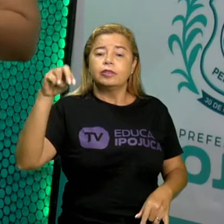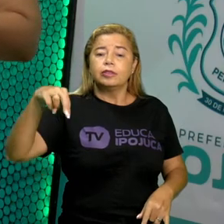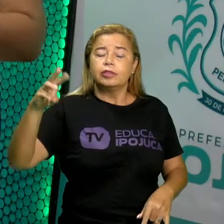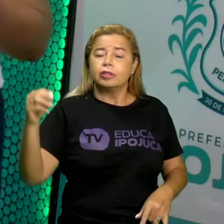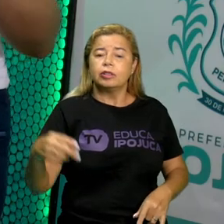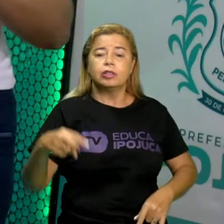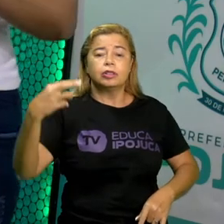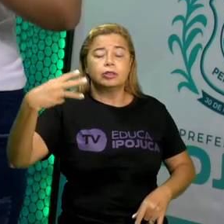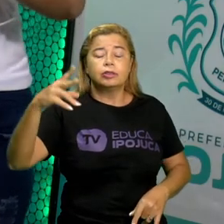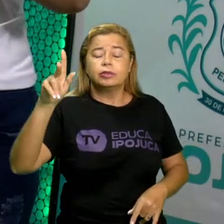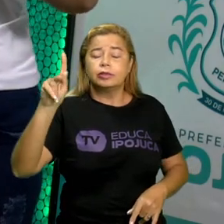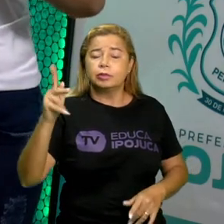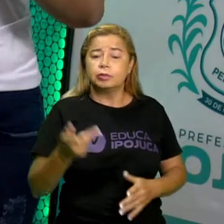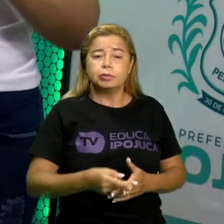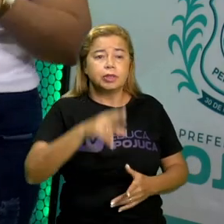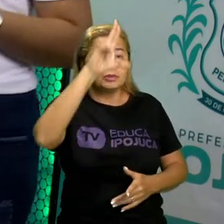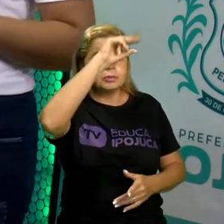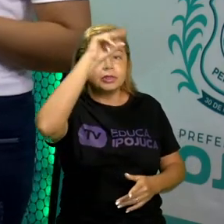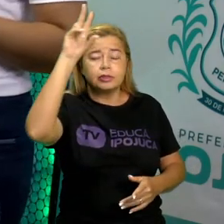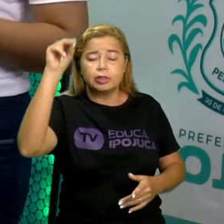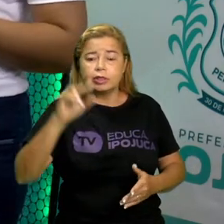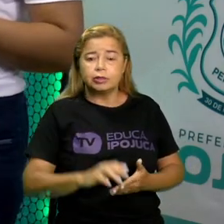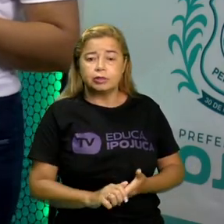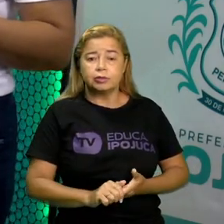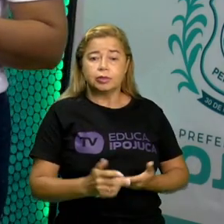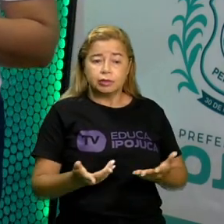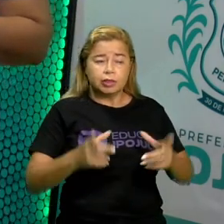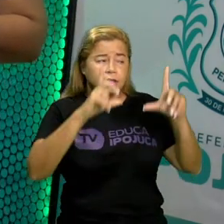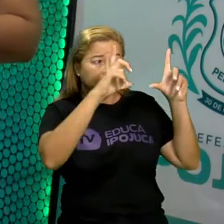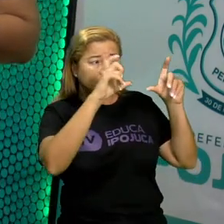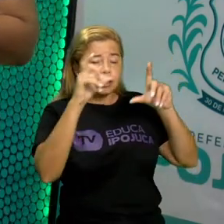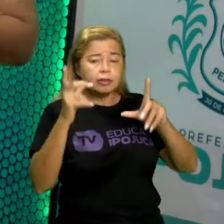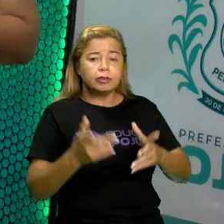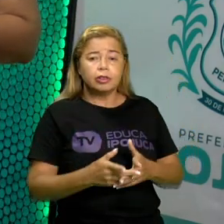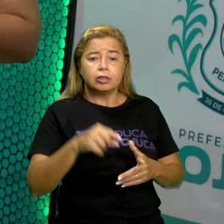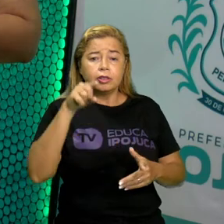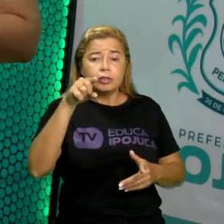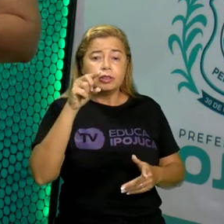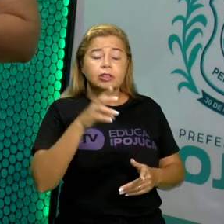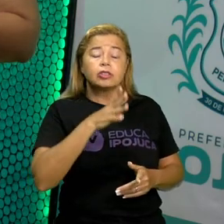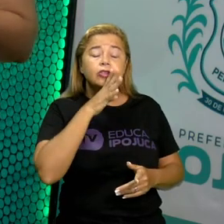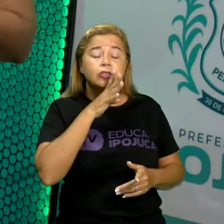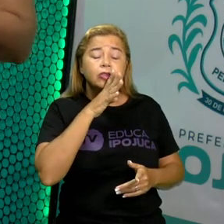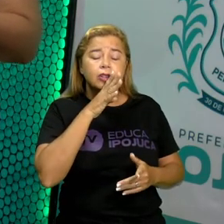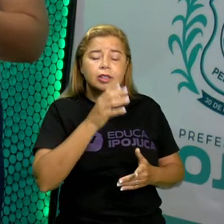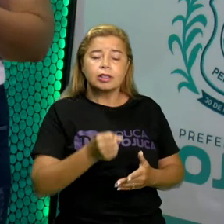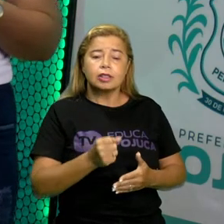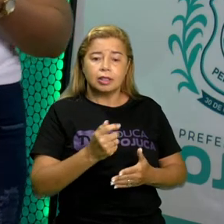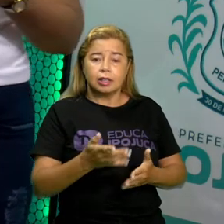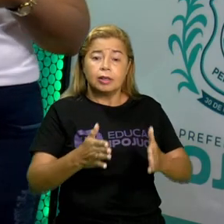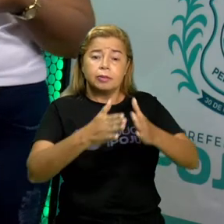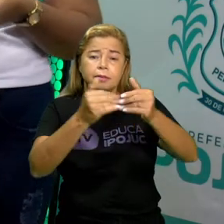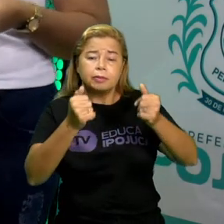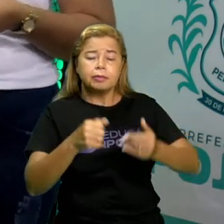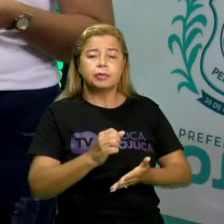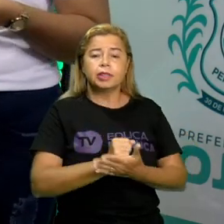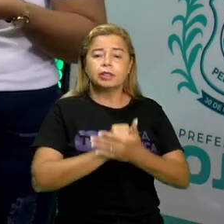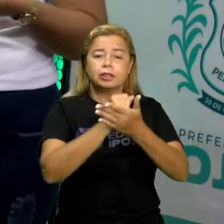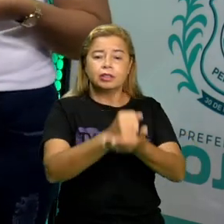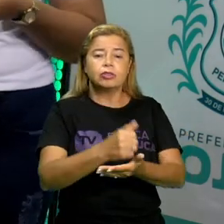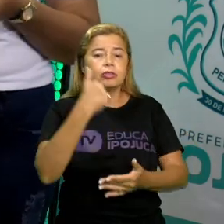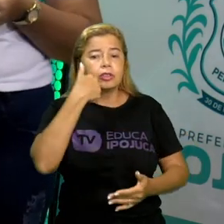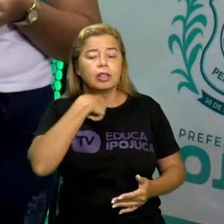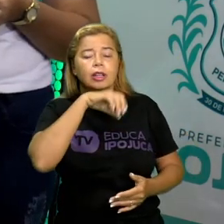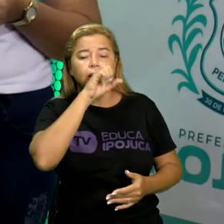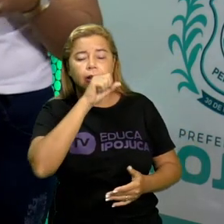vocês conhecerem onde fica essas repartições da sua cidade. Então, peça ajuda para a mamãe para conhecer, saber